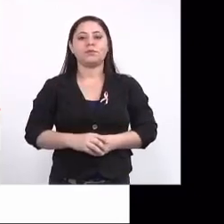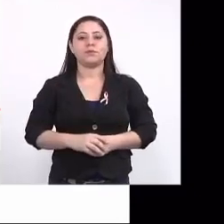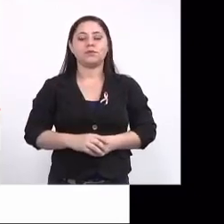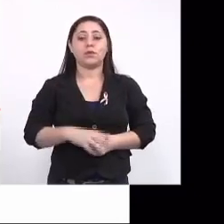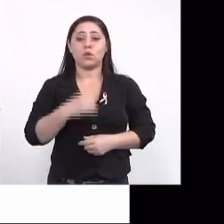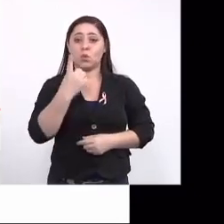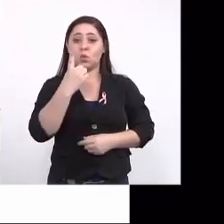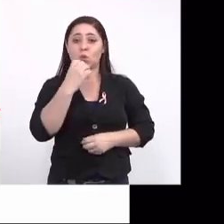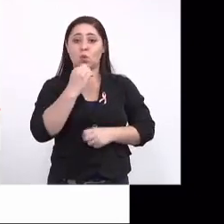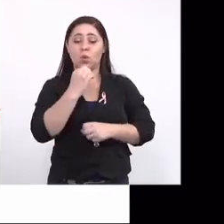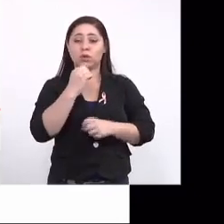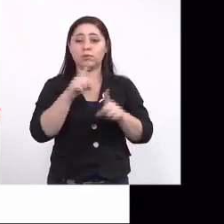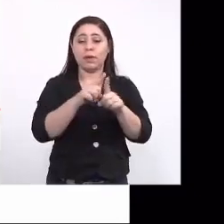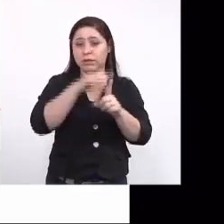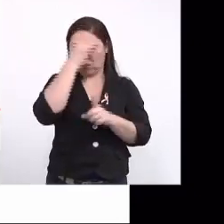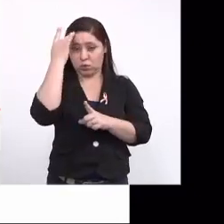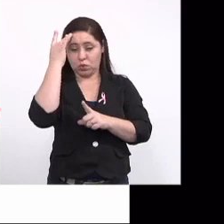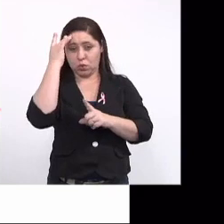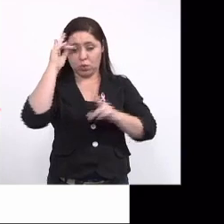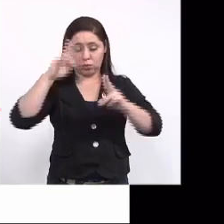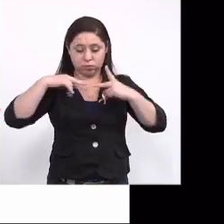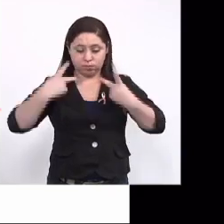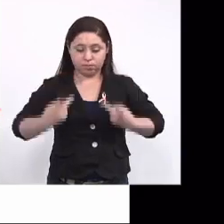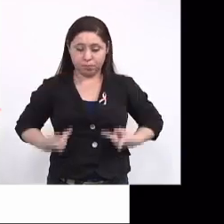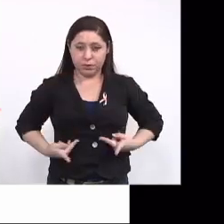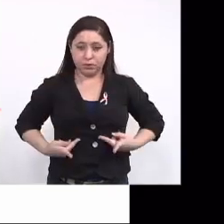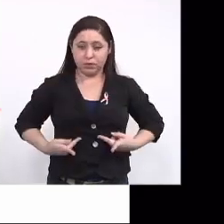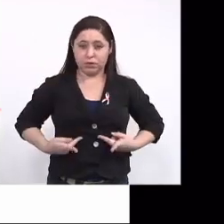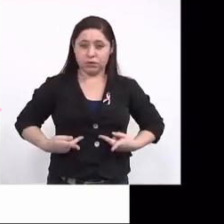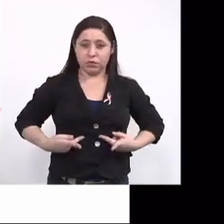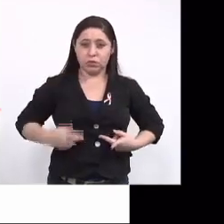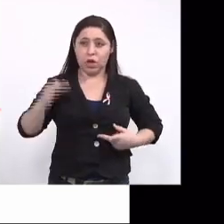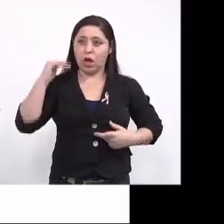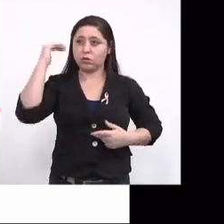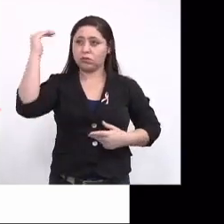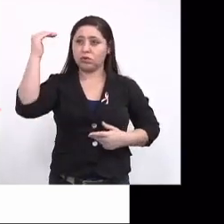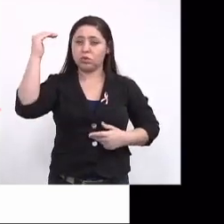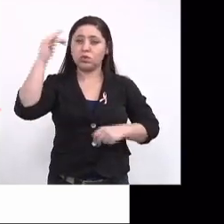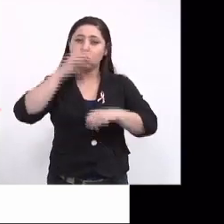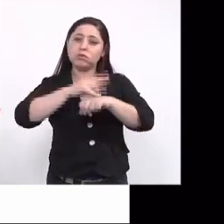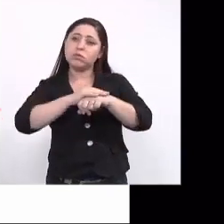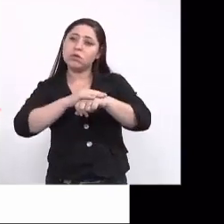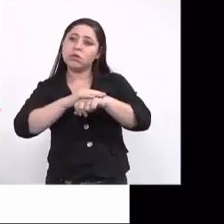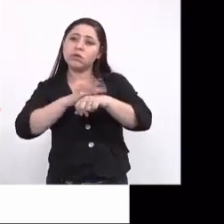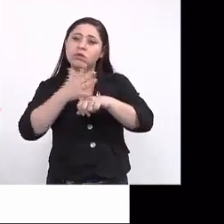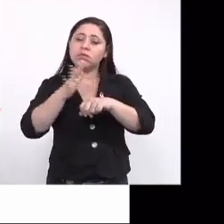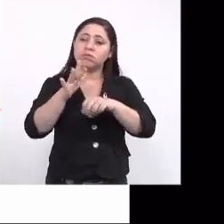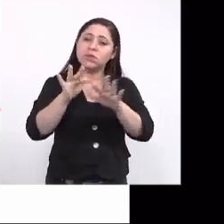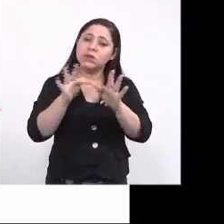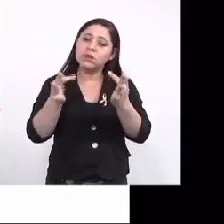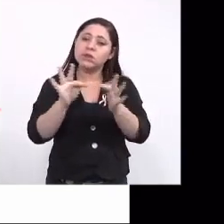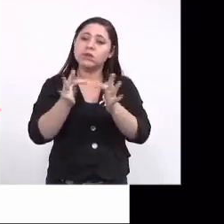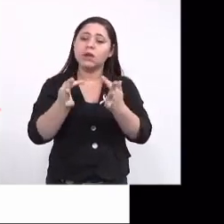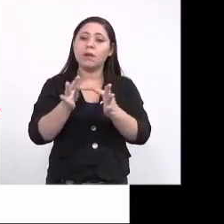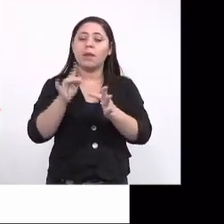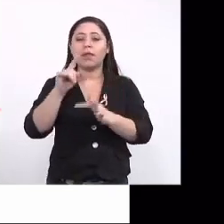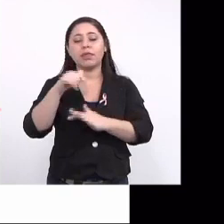Em humanos adultos, essa doença é bem branda. Ela não é uma doença que confere gravidade em humanos. Ela é até